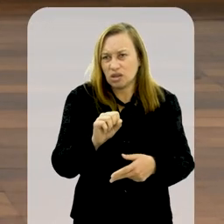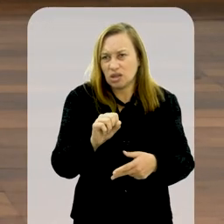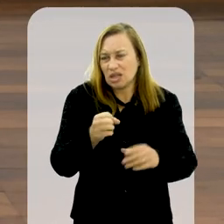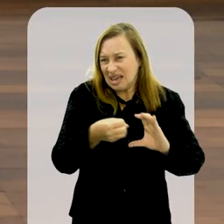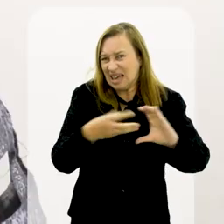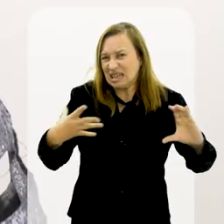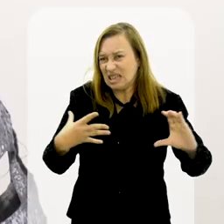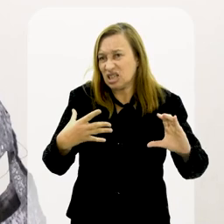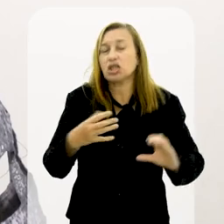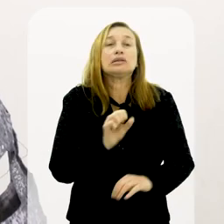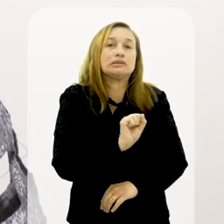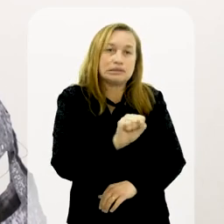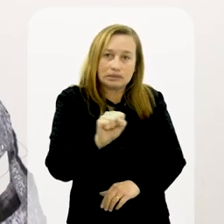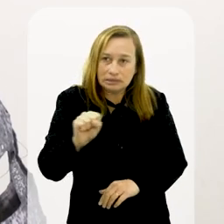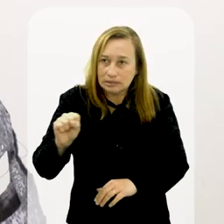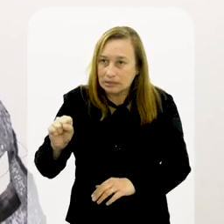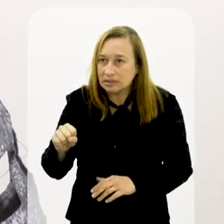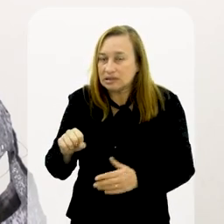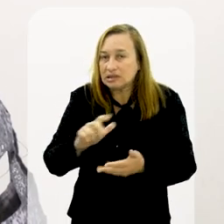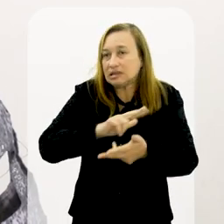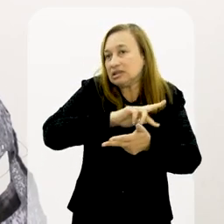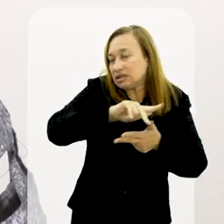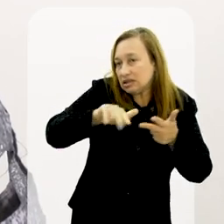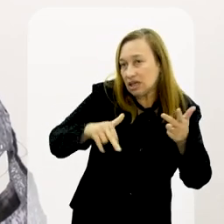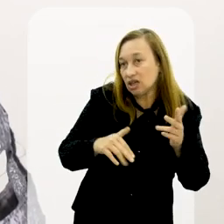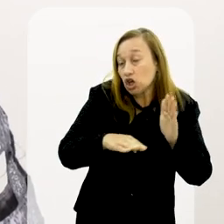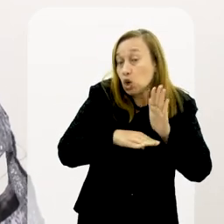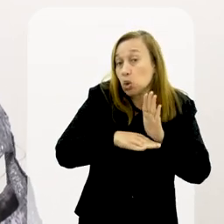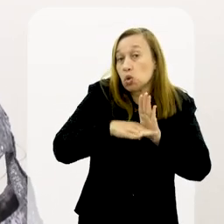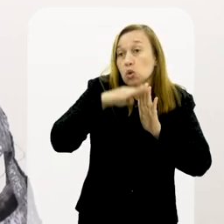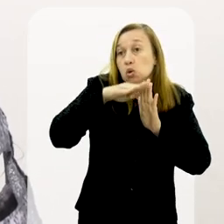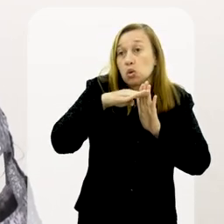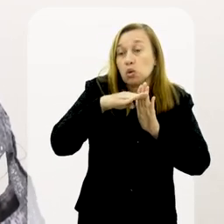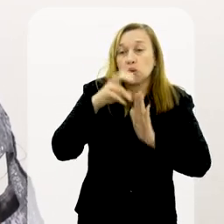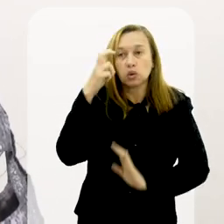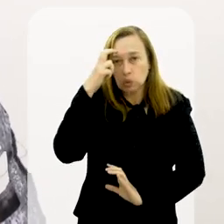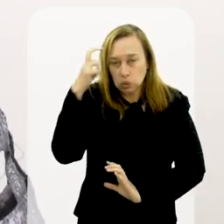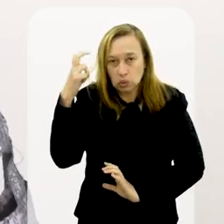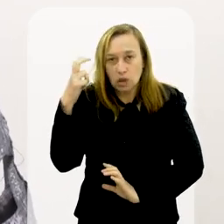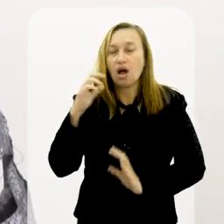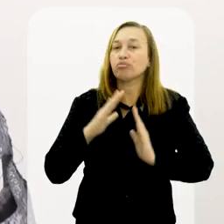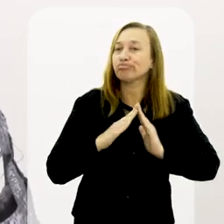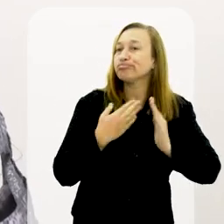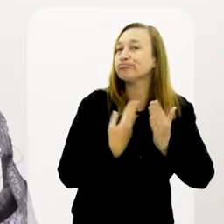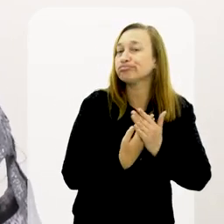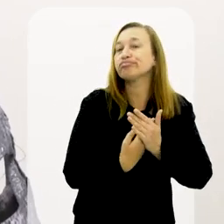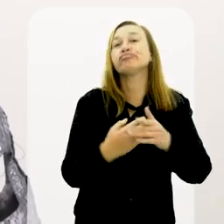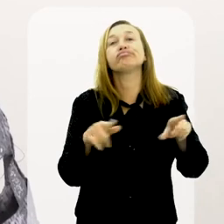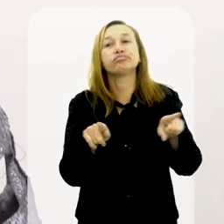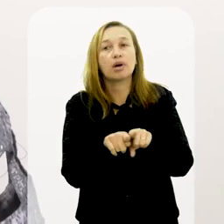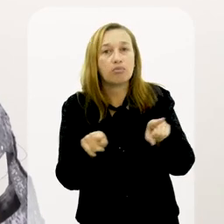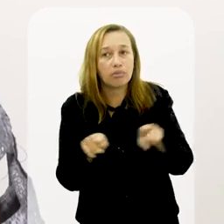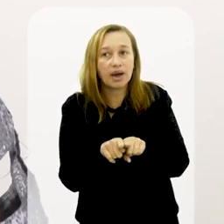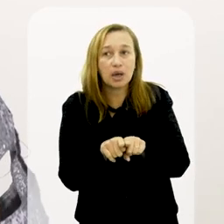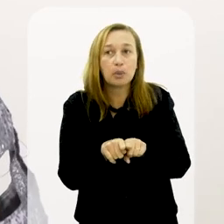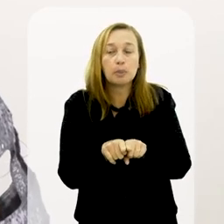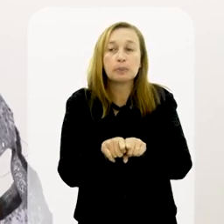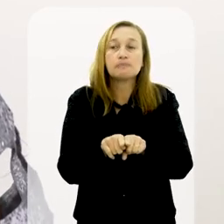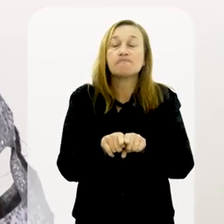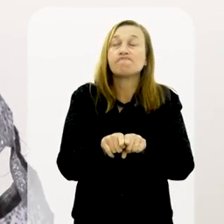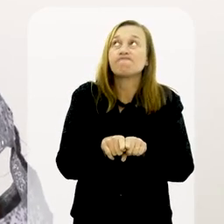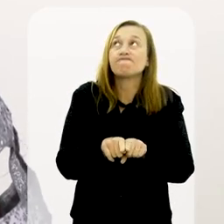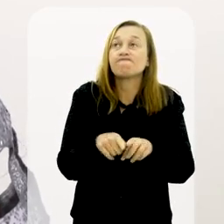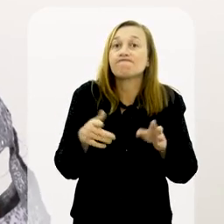São pessoas de diversos níveis culturais, escolares também, né?